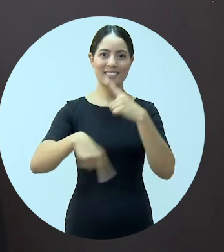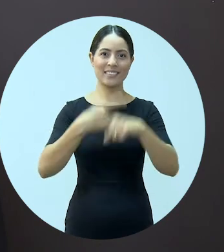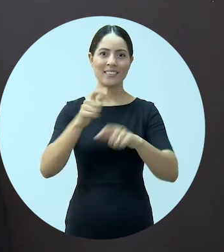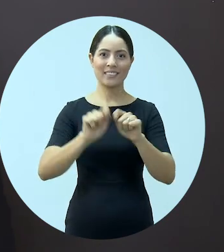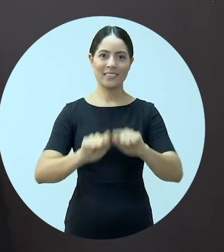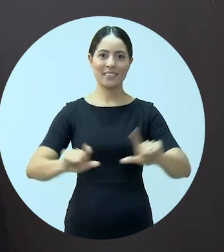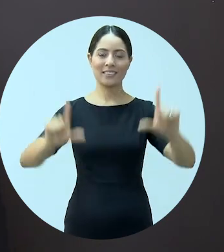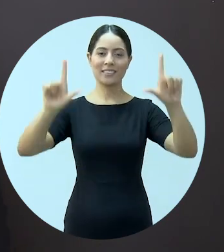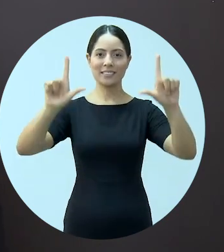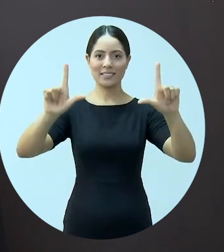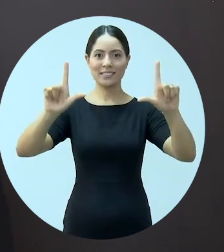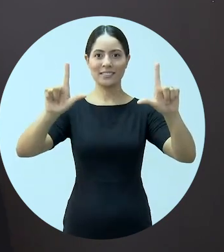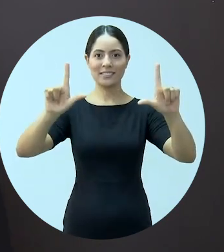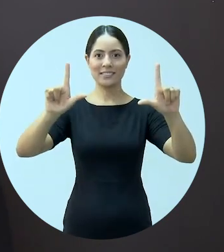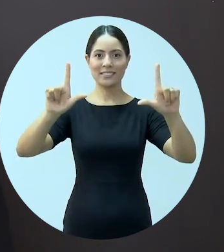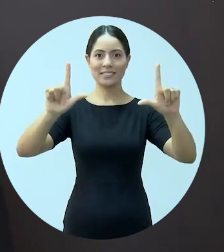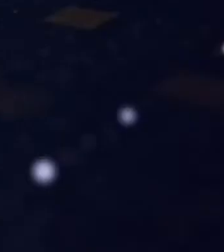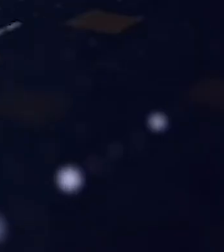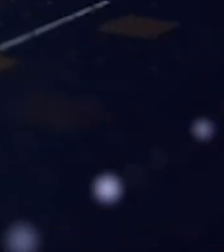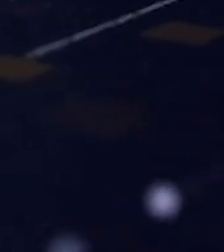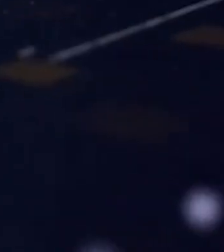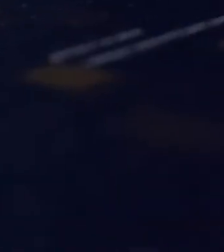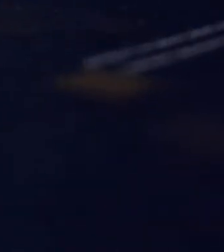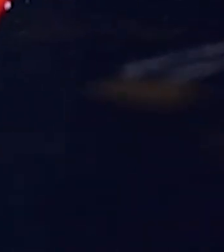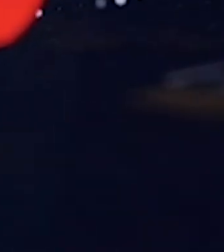a gente lá. Tchau, tchau e até o próximo programa.